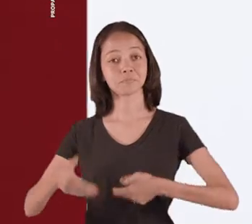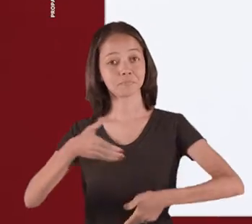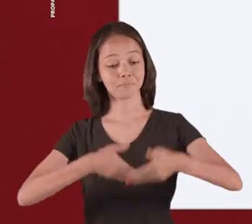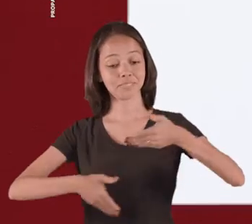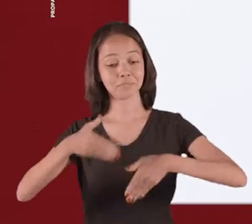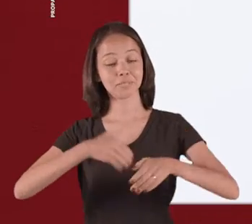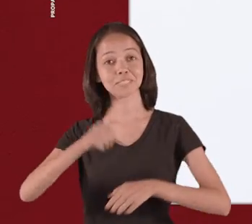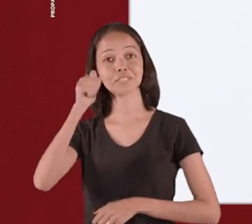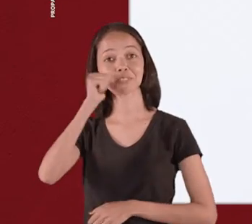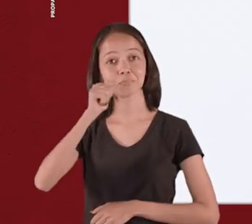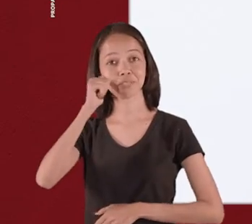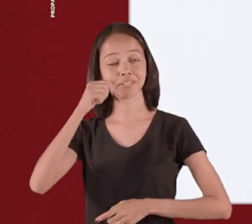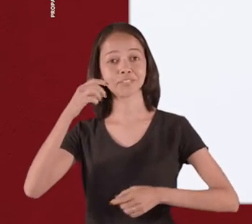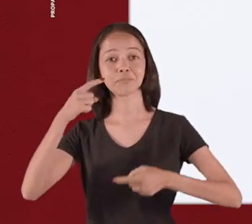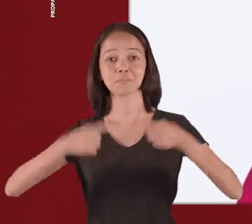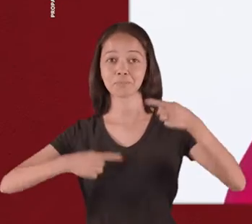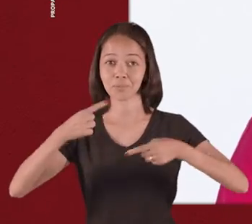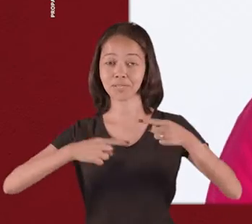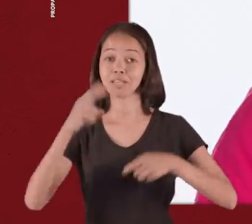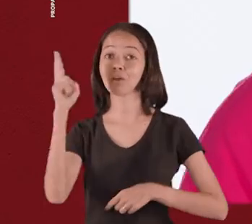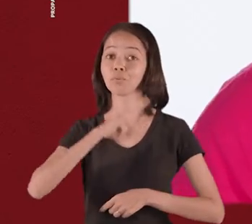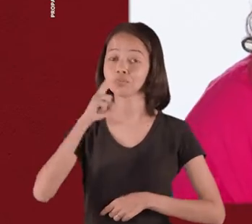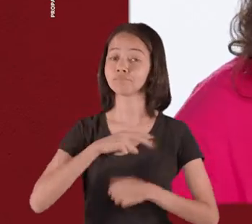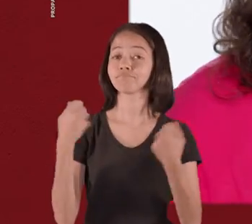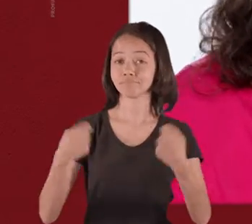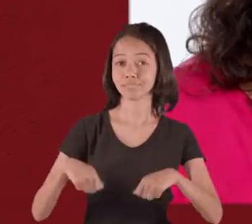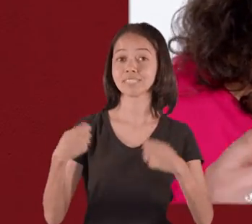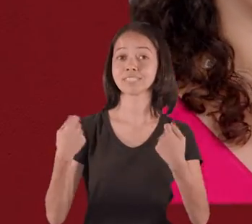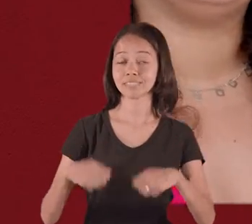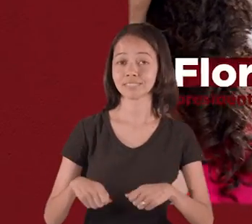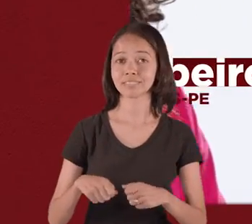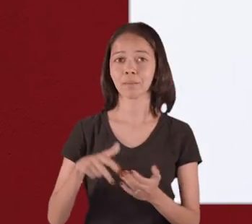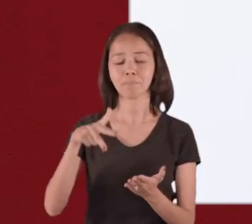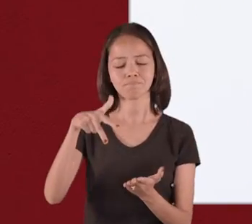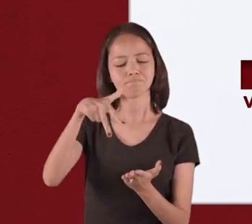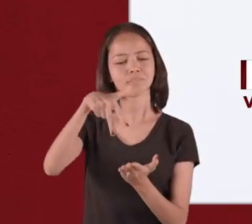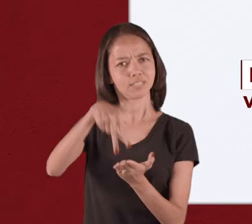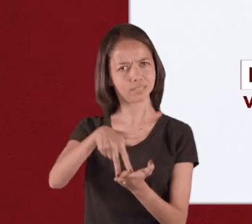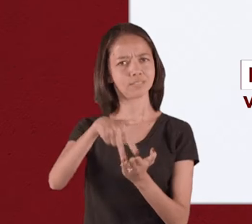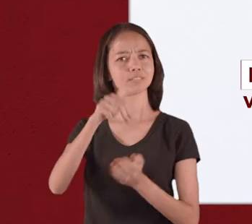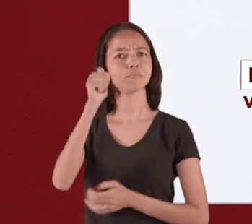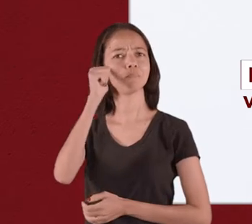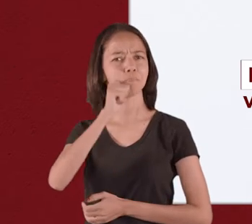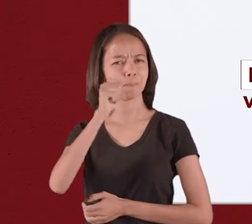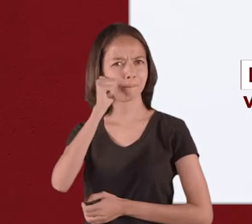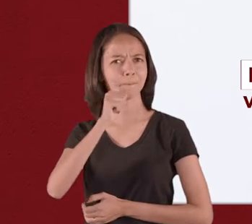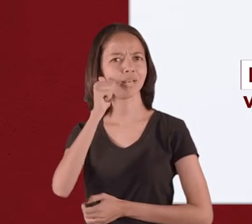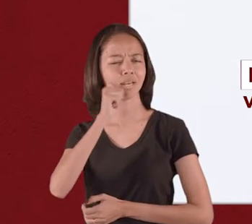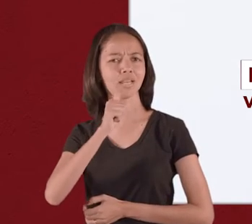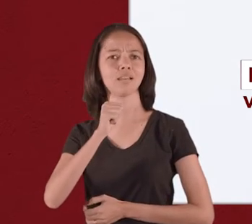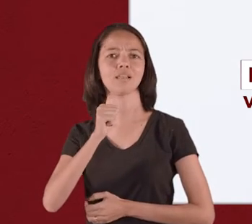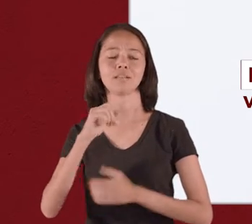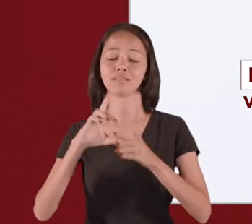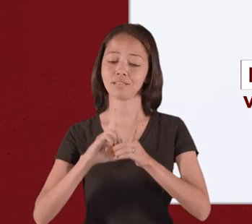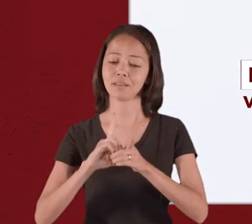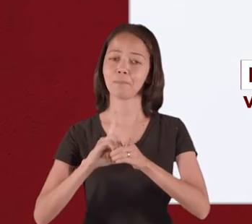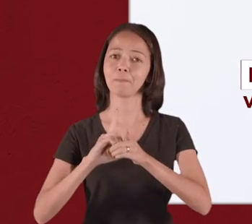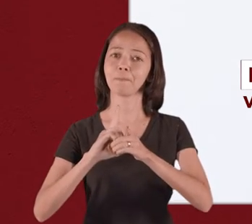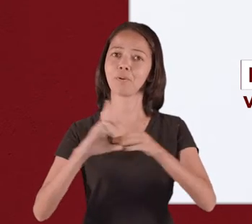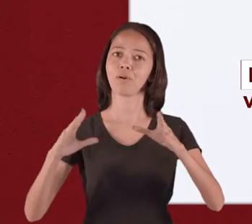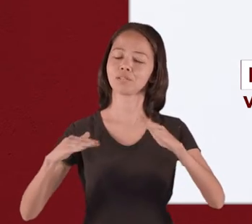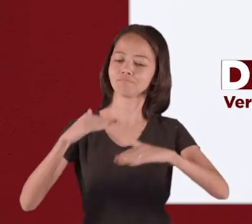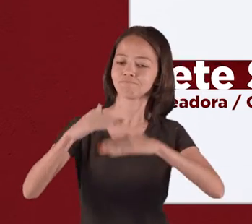A participação das mulheres na política é urgente e necessária. Com a presença feminina nos espaços de poder, a